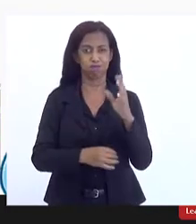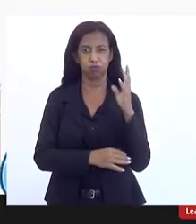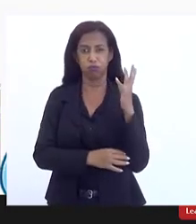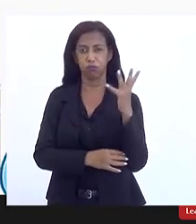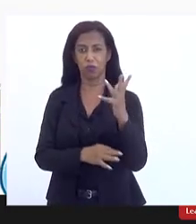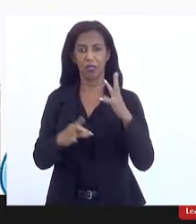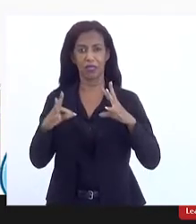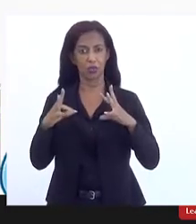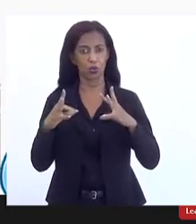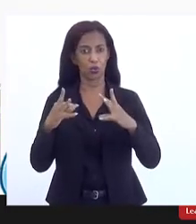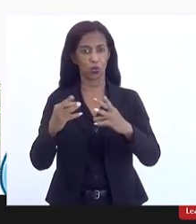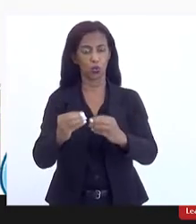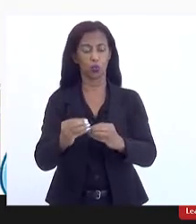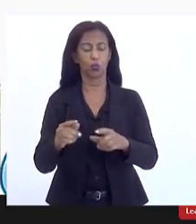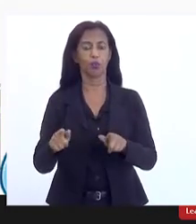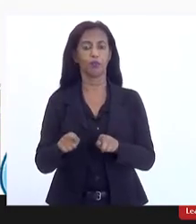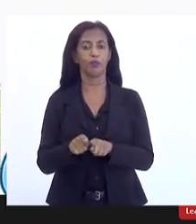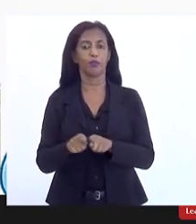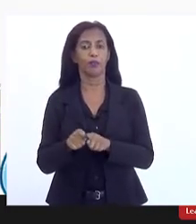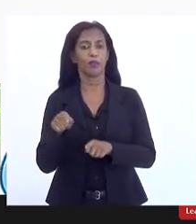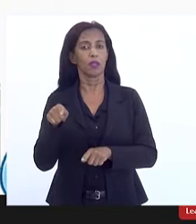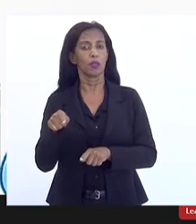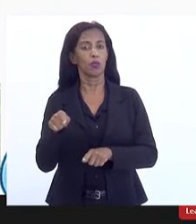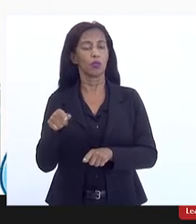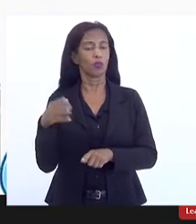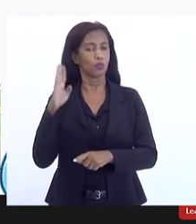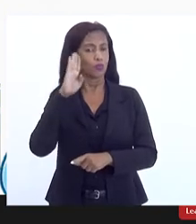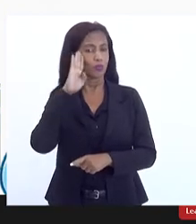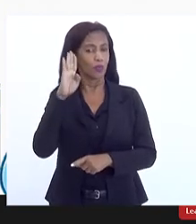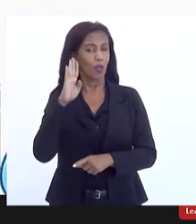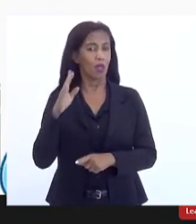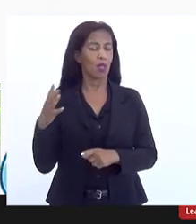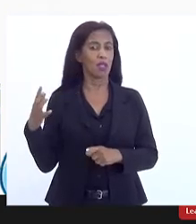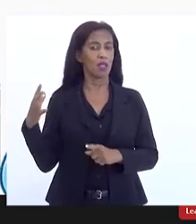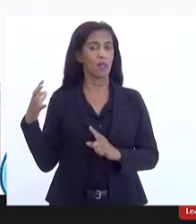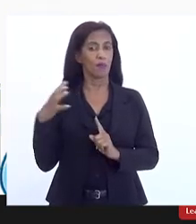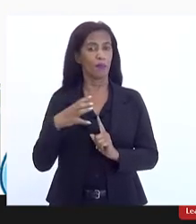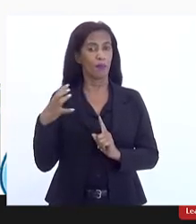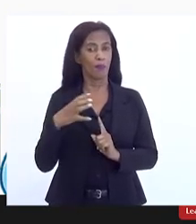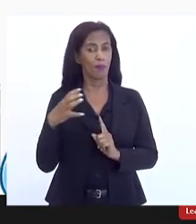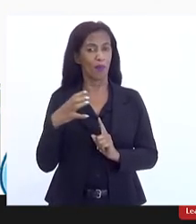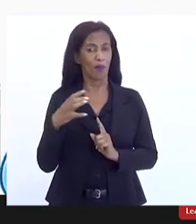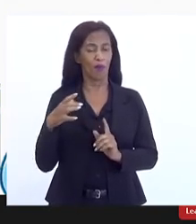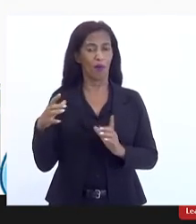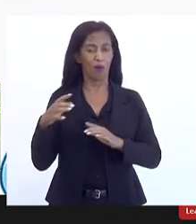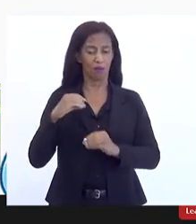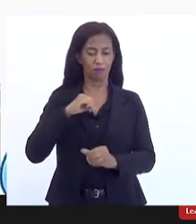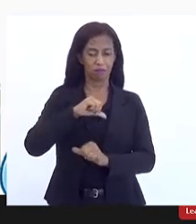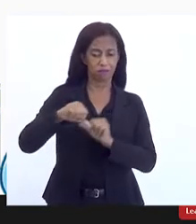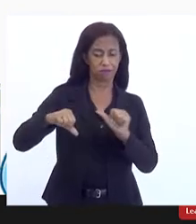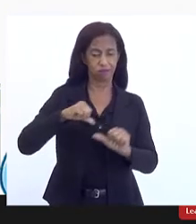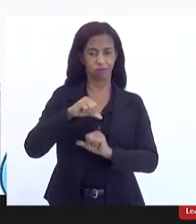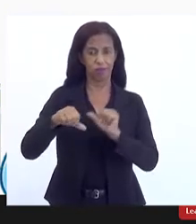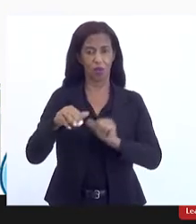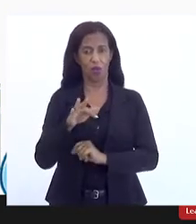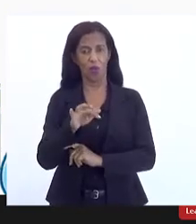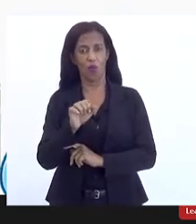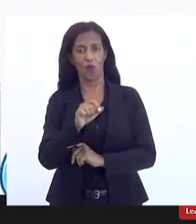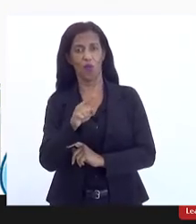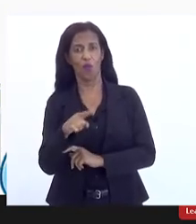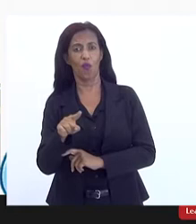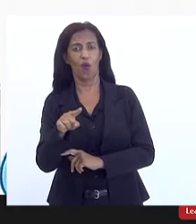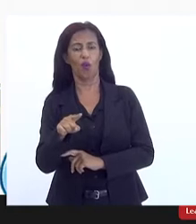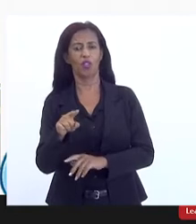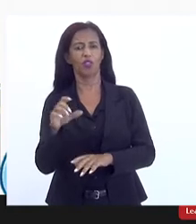do Rio Paraíba inclusive sendo um dos fatores que provoca aquela famosa salinização das águas na Foz em